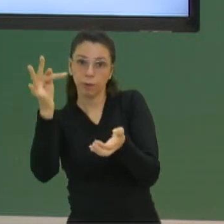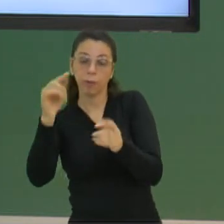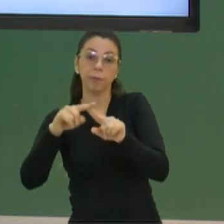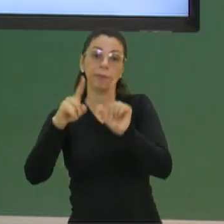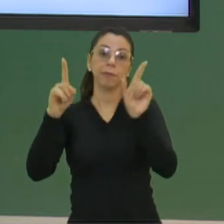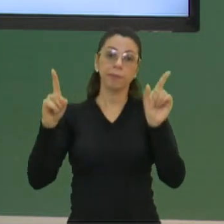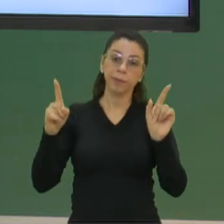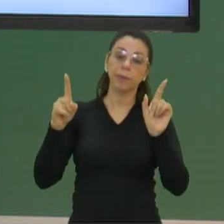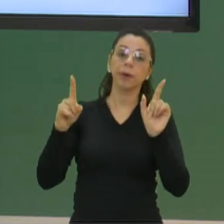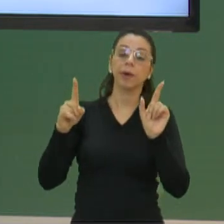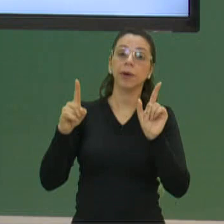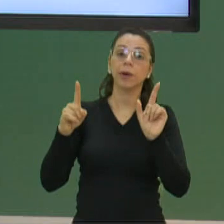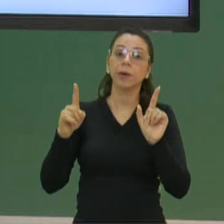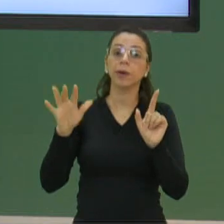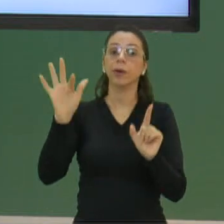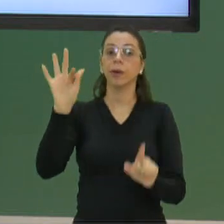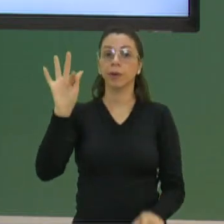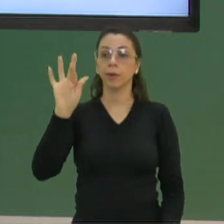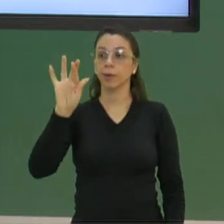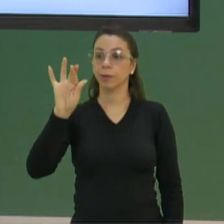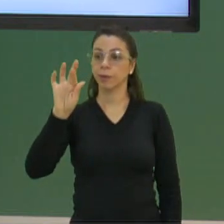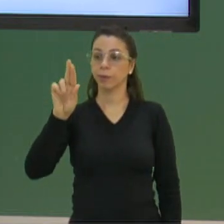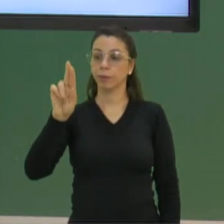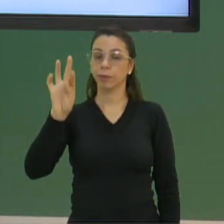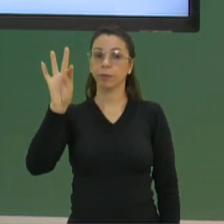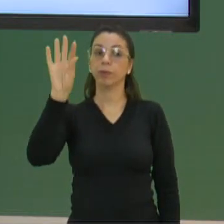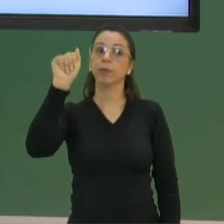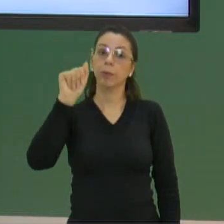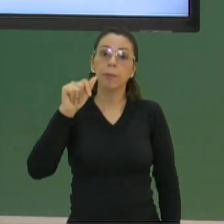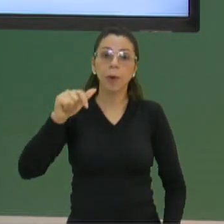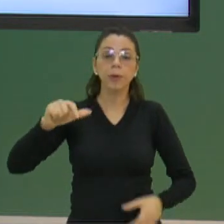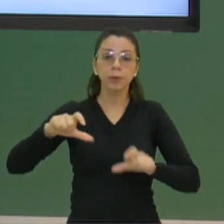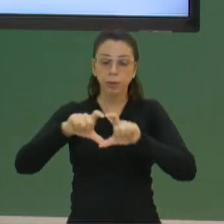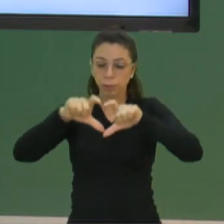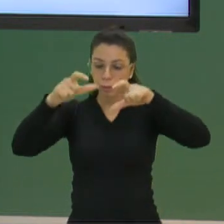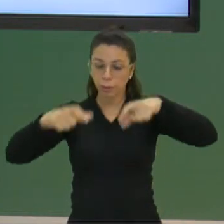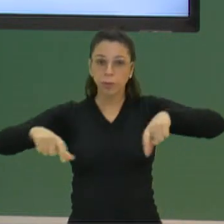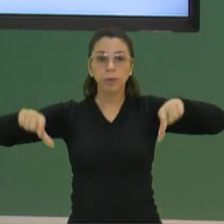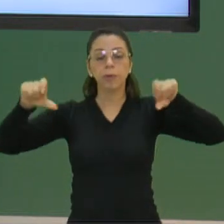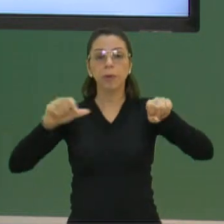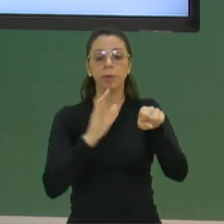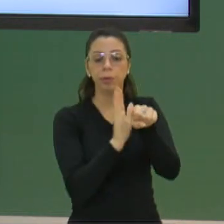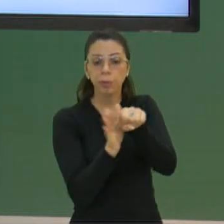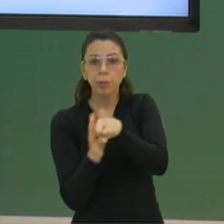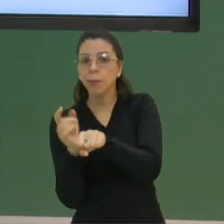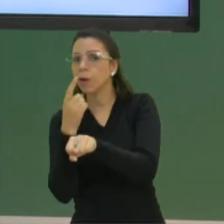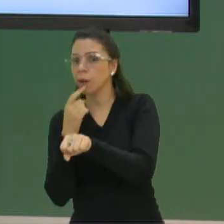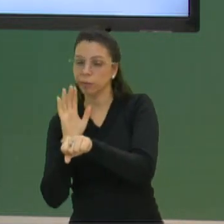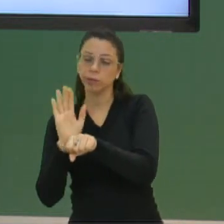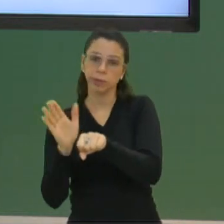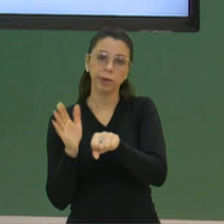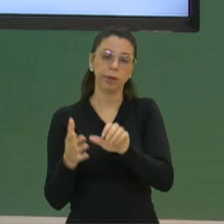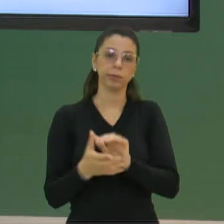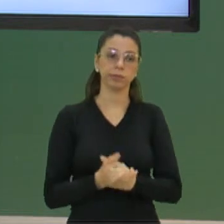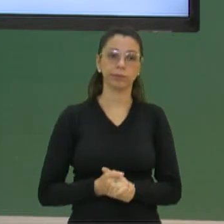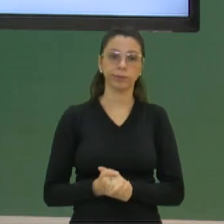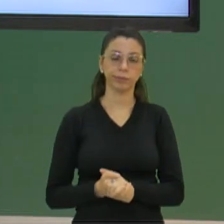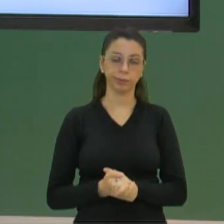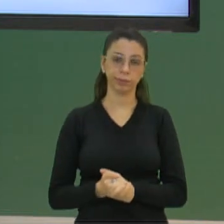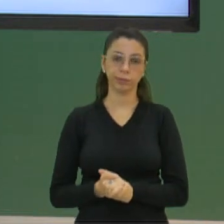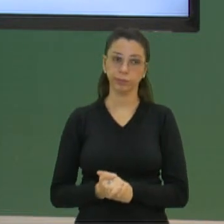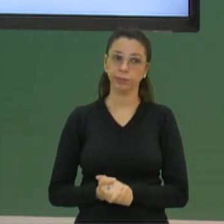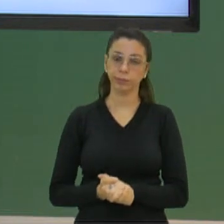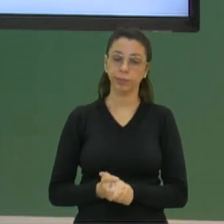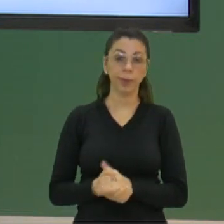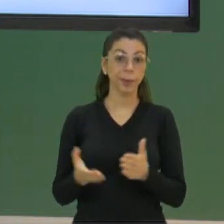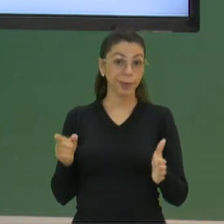Mas um fruto pode ser, por exemplo, uma abobrinha. Um pepino, um tomate, como a gente já havia comentado. E agora